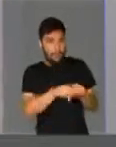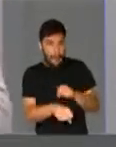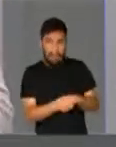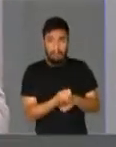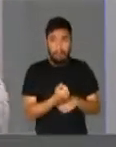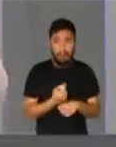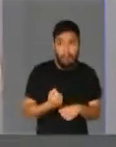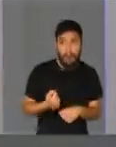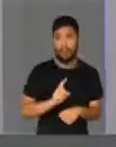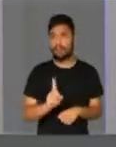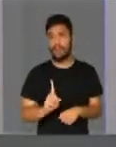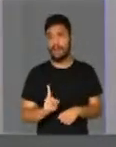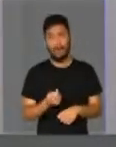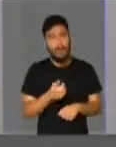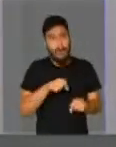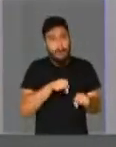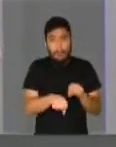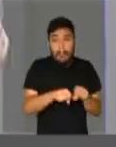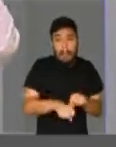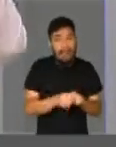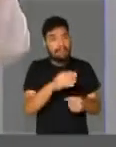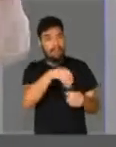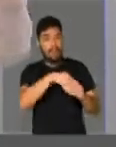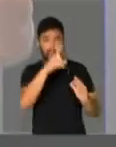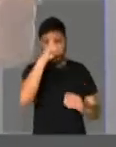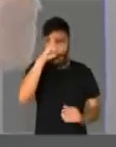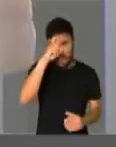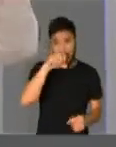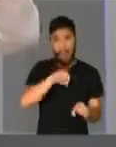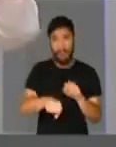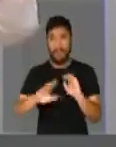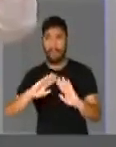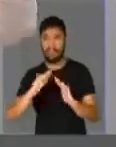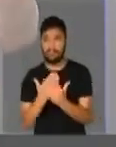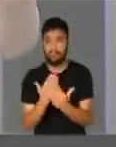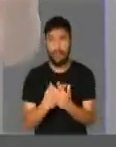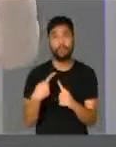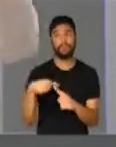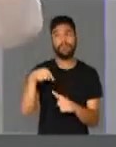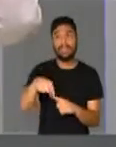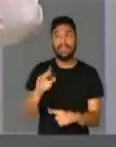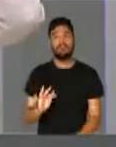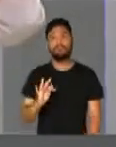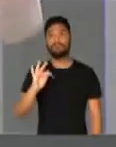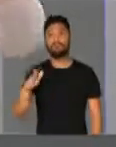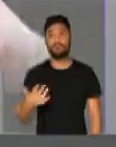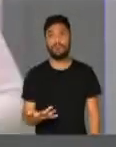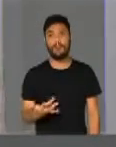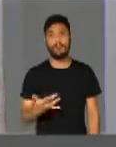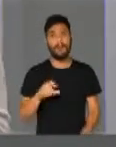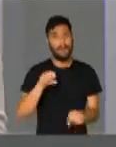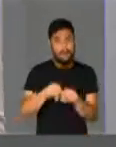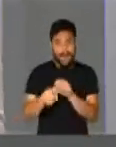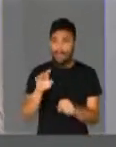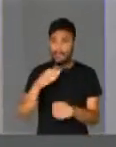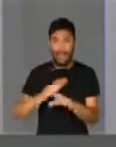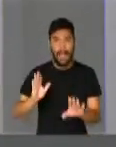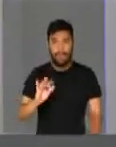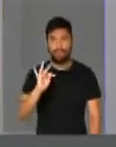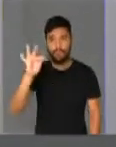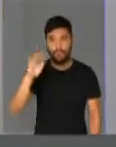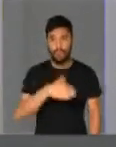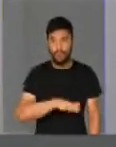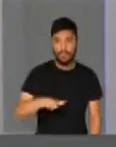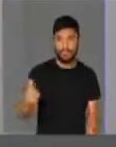varejo, não mata um a um, mata nas filas dos hospitais, mata nas escolas porque a pessoa fica sem futuro, mata o futuro das nossas crianças.